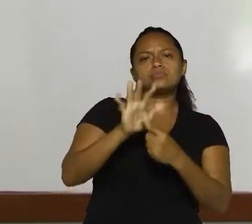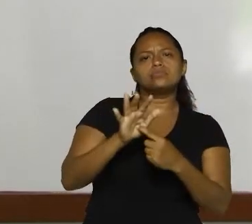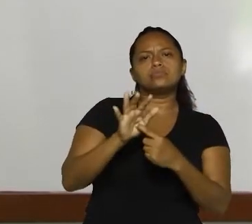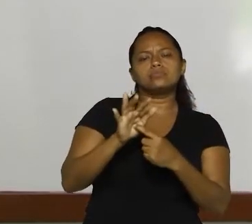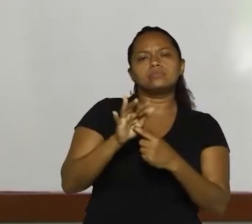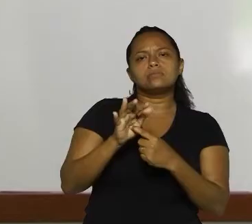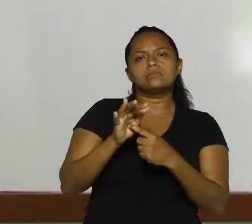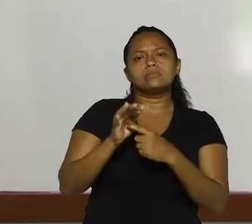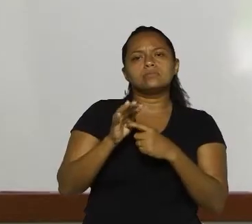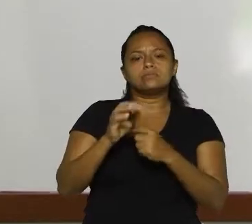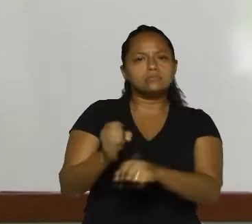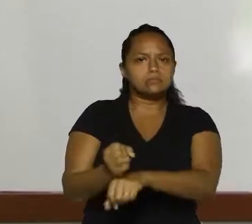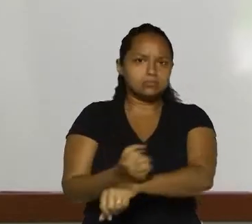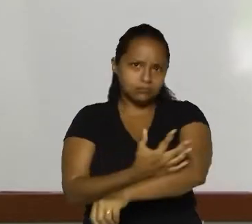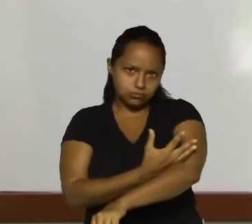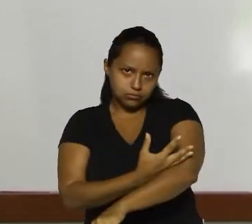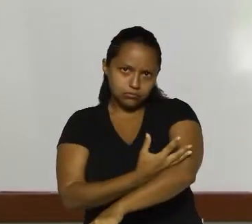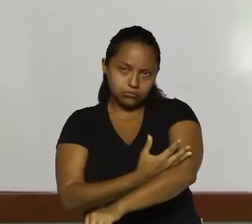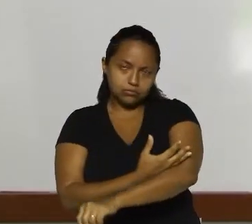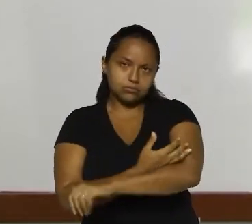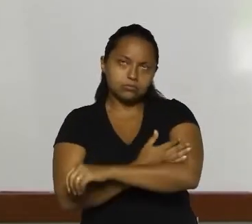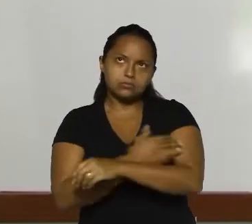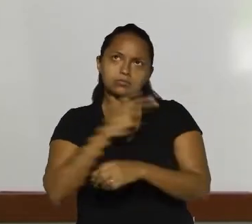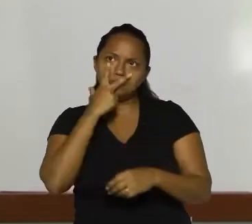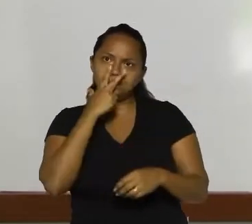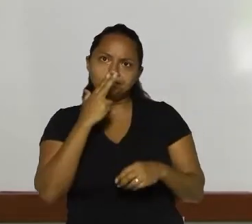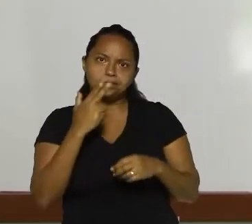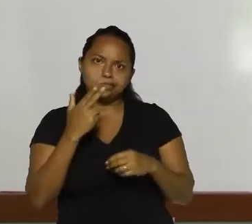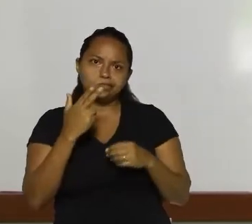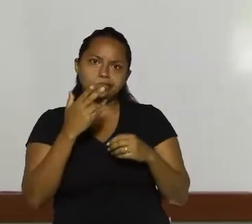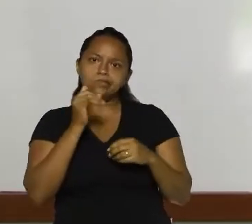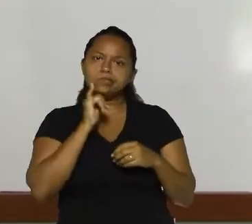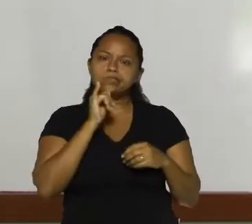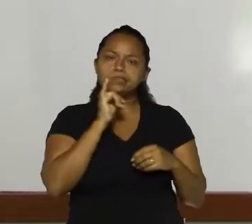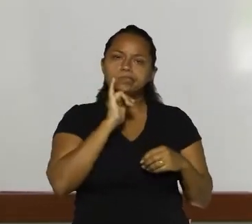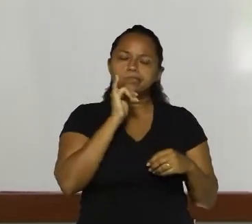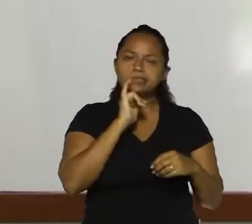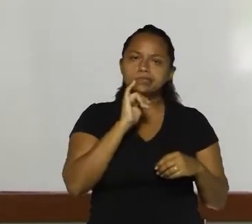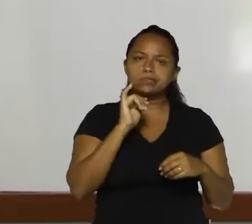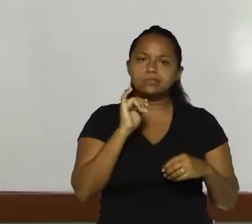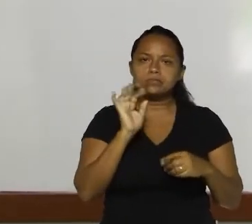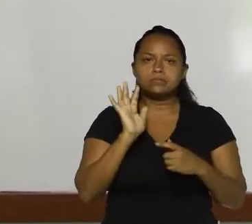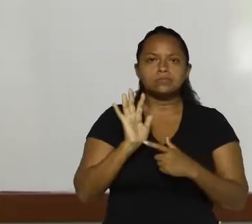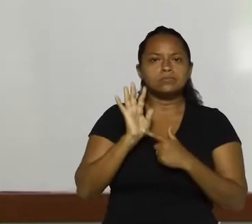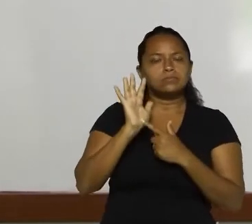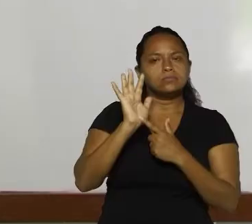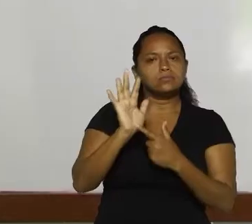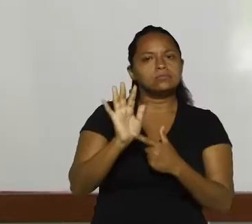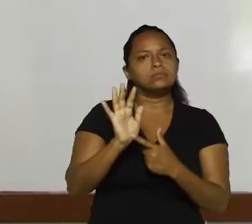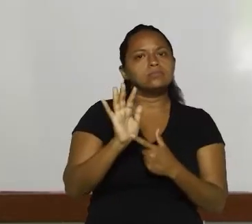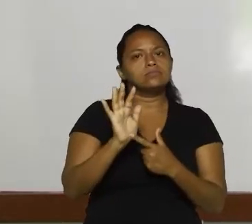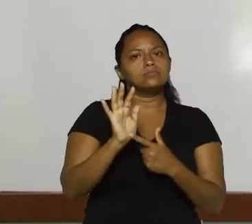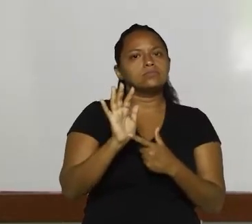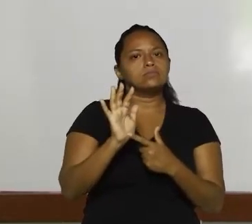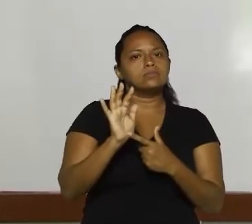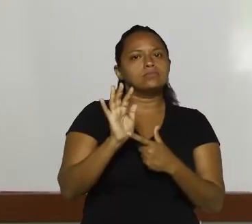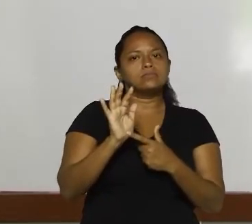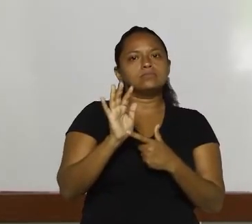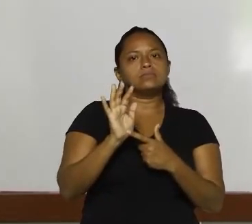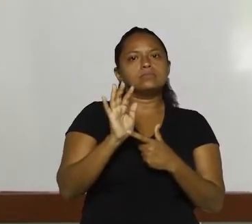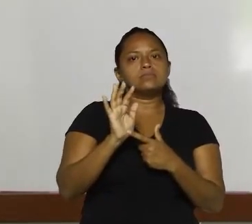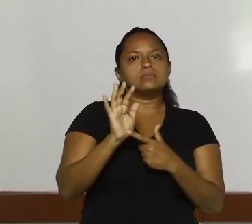tipo de emoção. É como, nesse exemplo, é como se representasse uma alteração